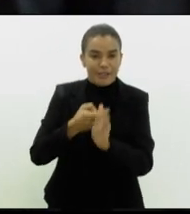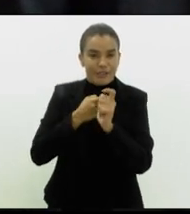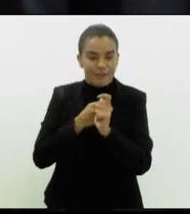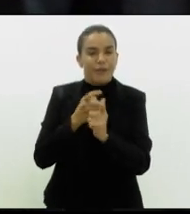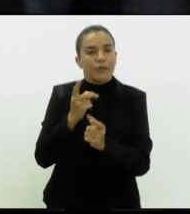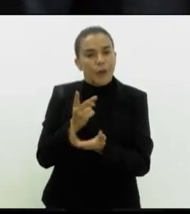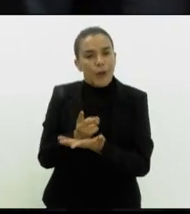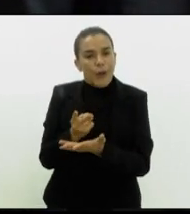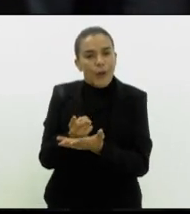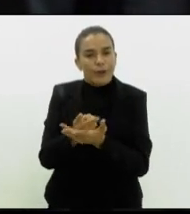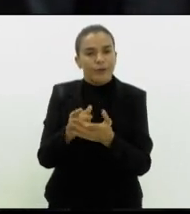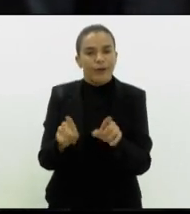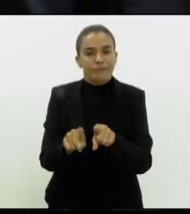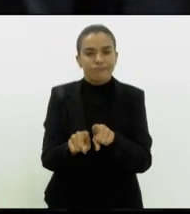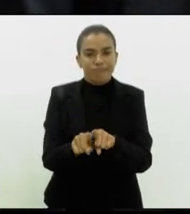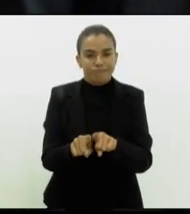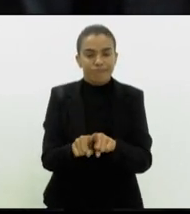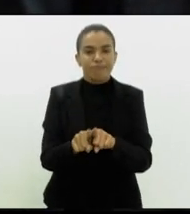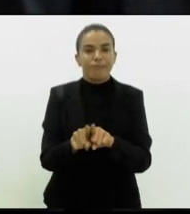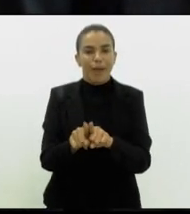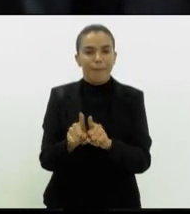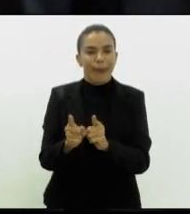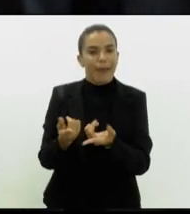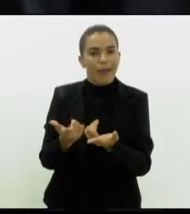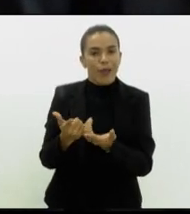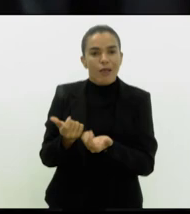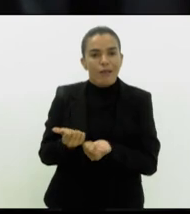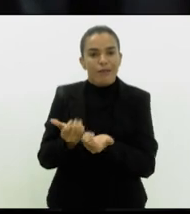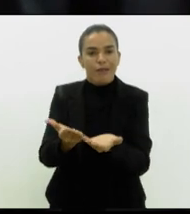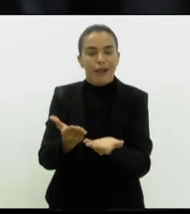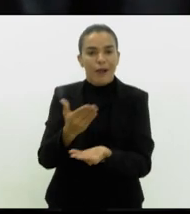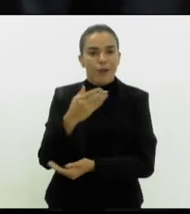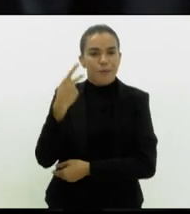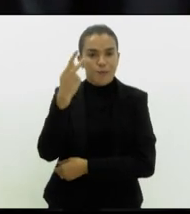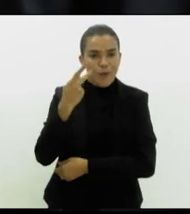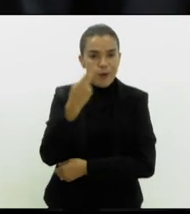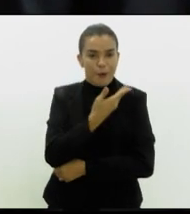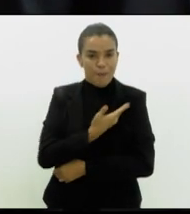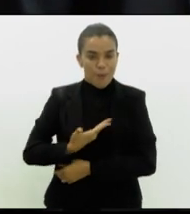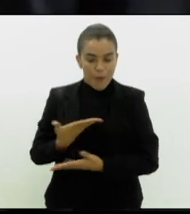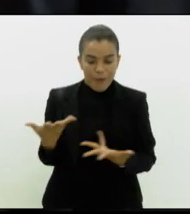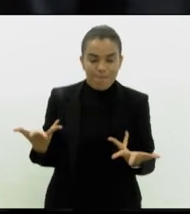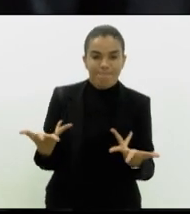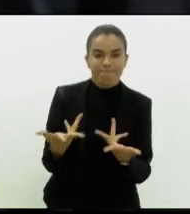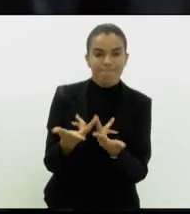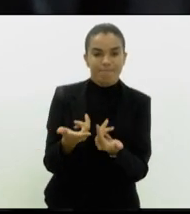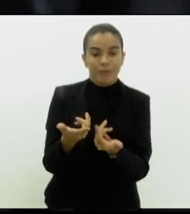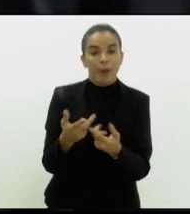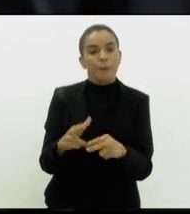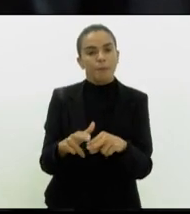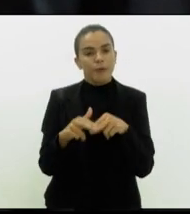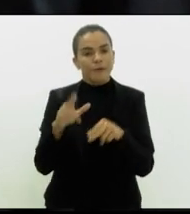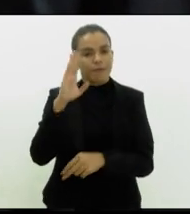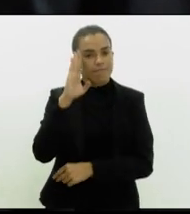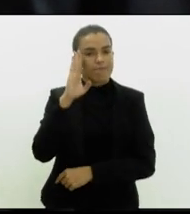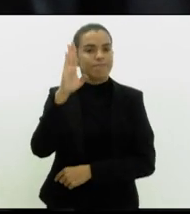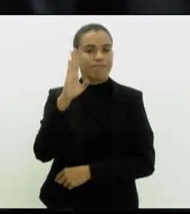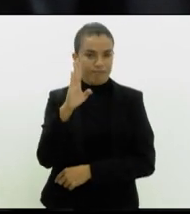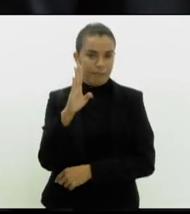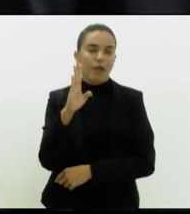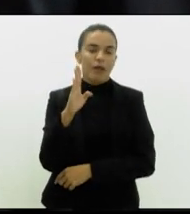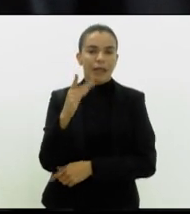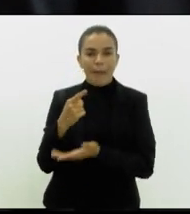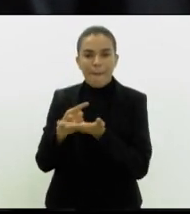de continuar entregando políticas públicas de qualidade. Então, é fundamental que essa